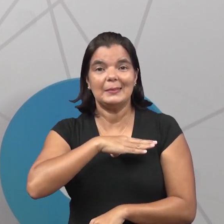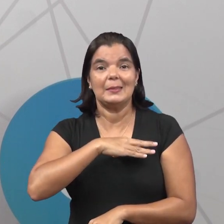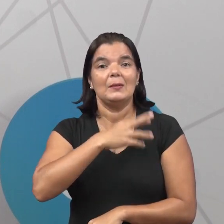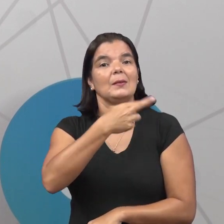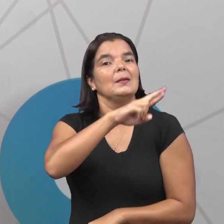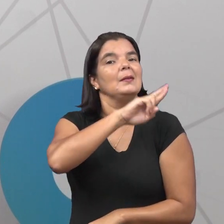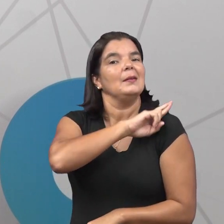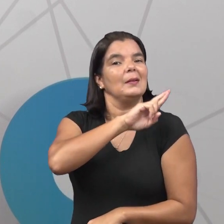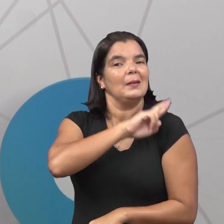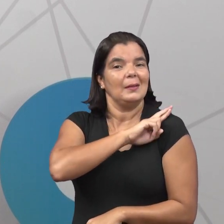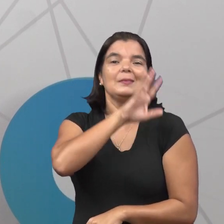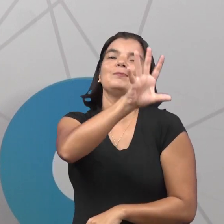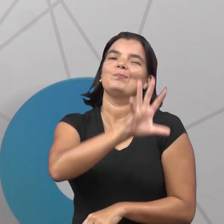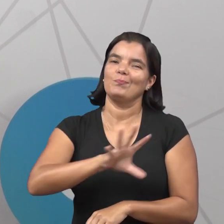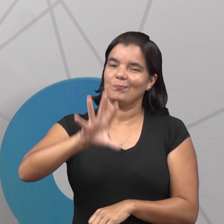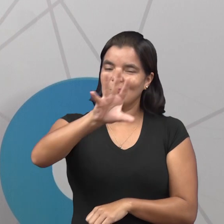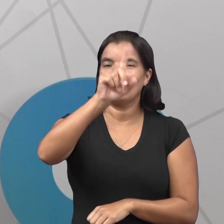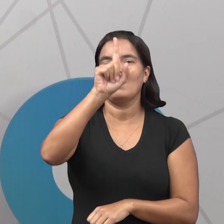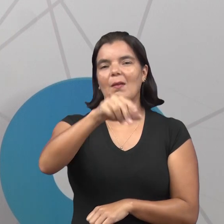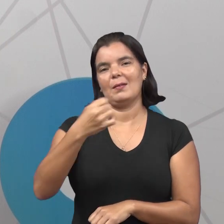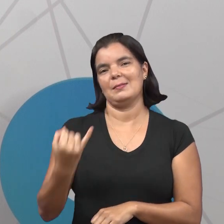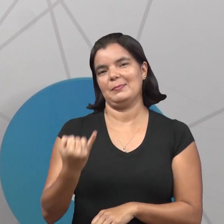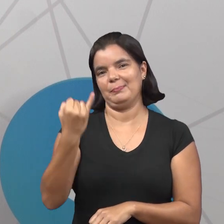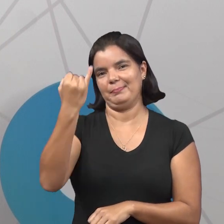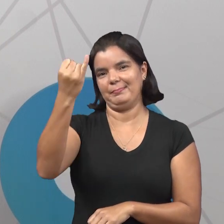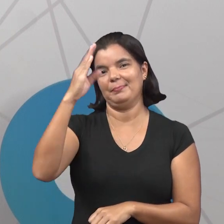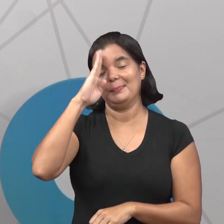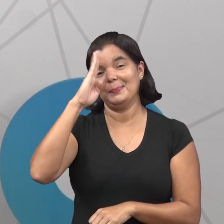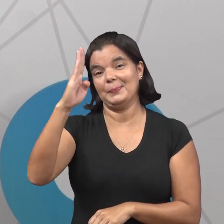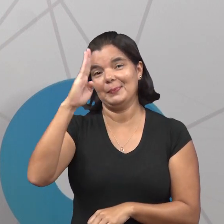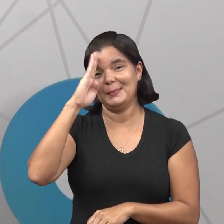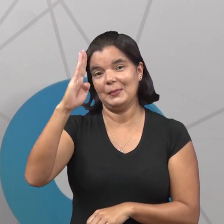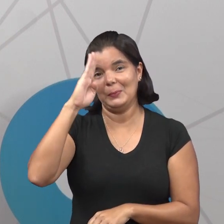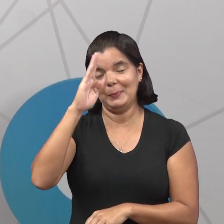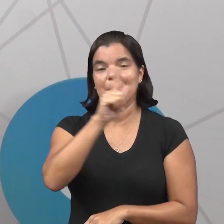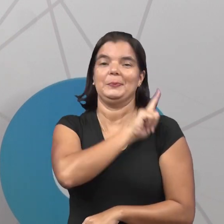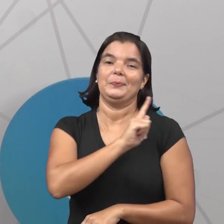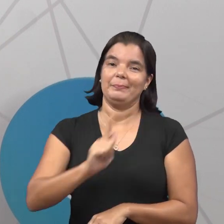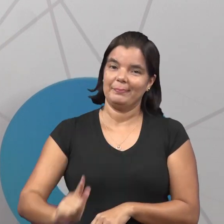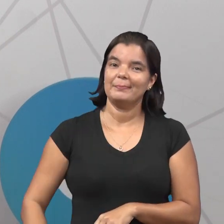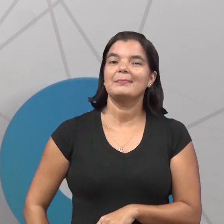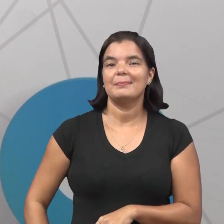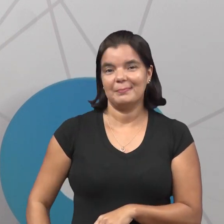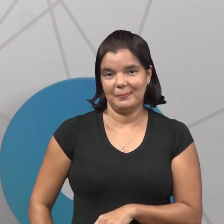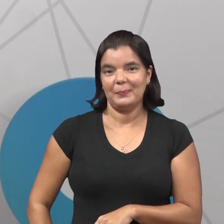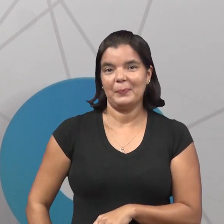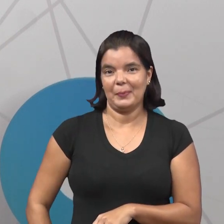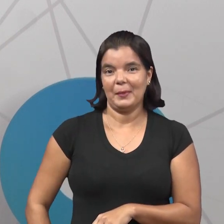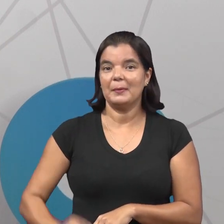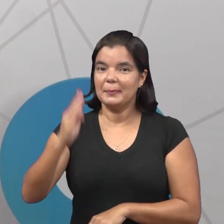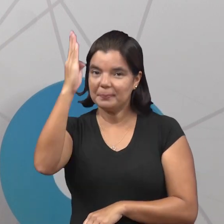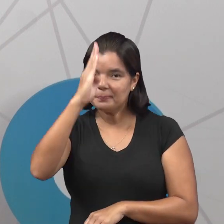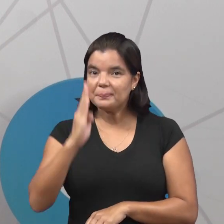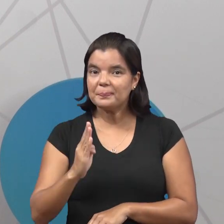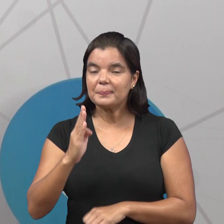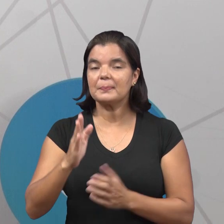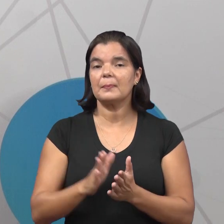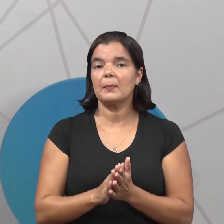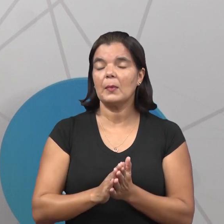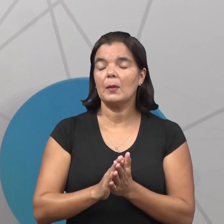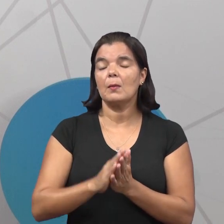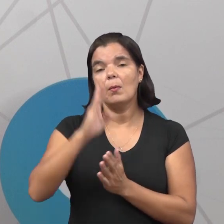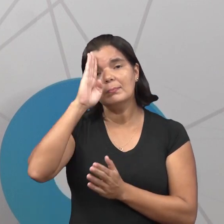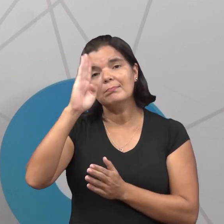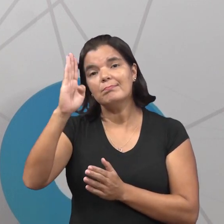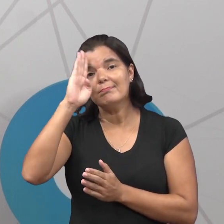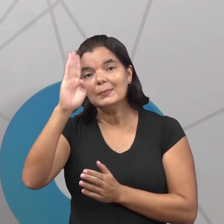regionalização é importante, principalmente para os governos. No caso, o governo brasileiro. Então, a principal